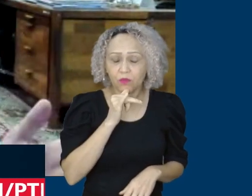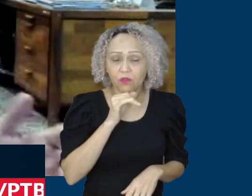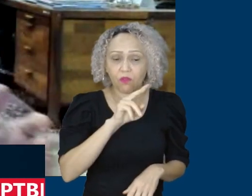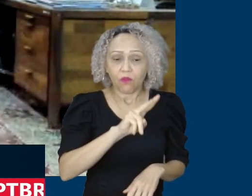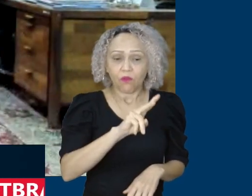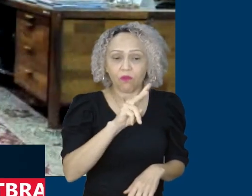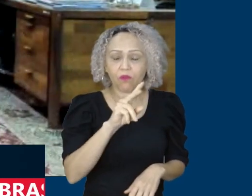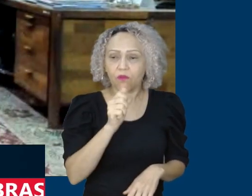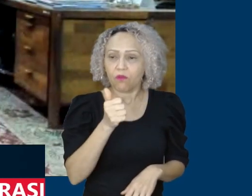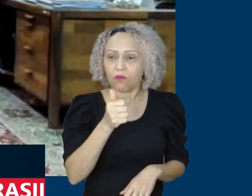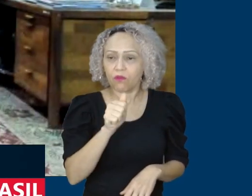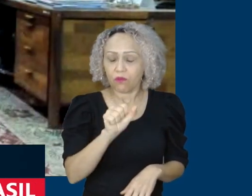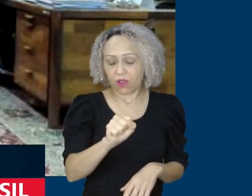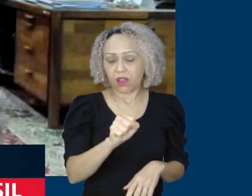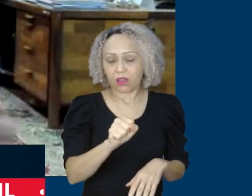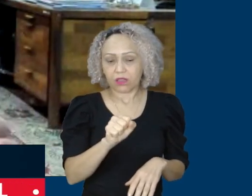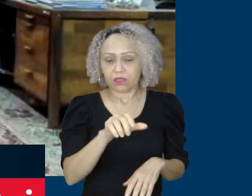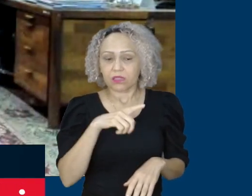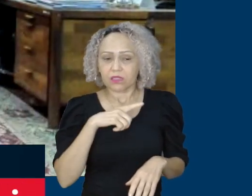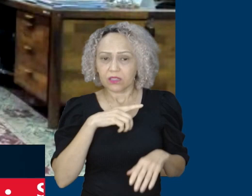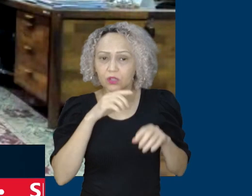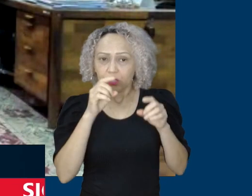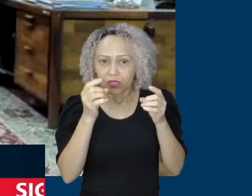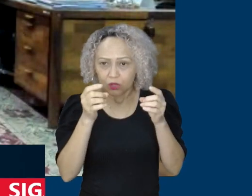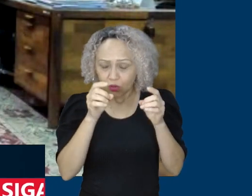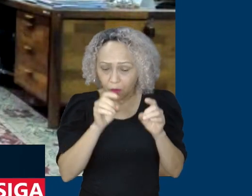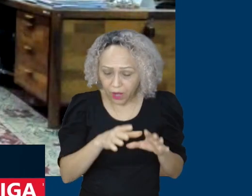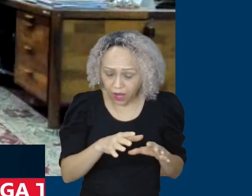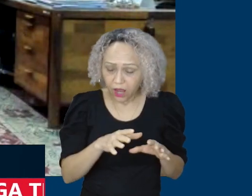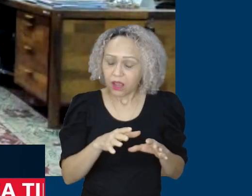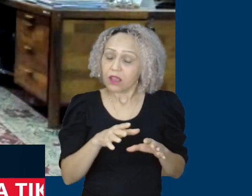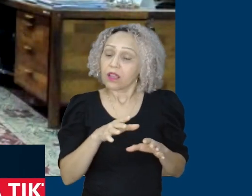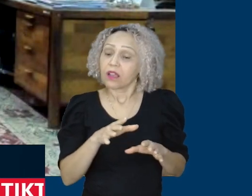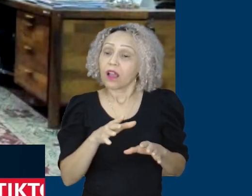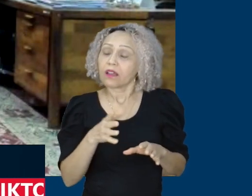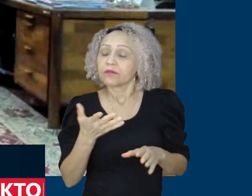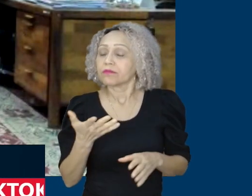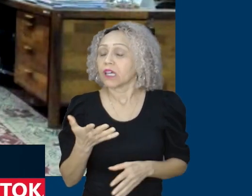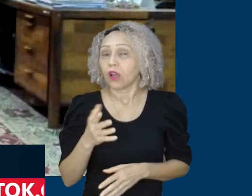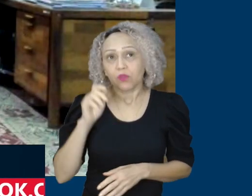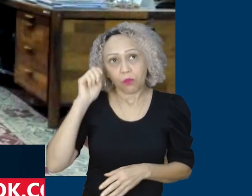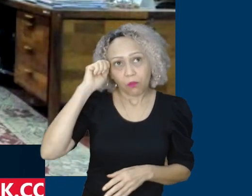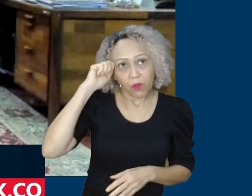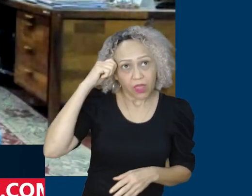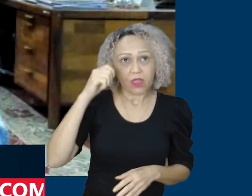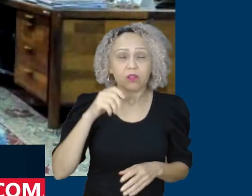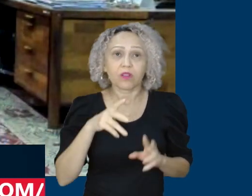pessoas trans da mesma forma para o povo indígena e quilombola da mesma forma seria para o povo negro